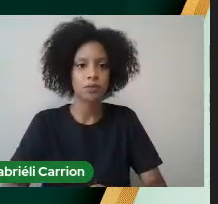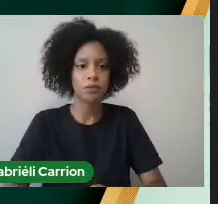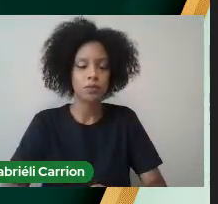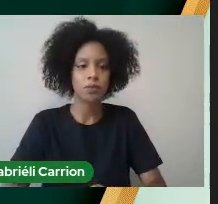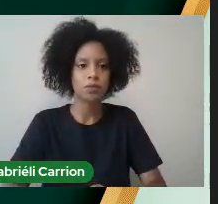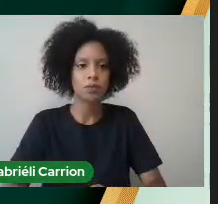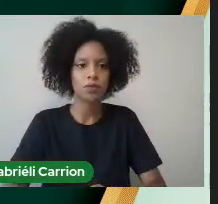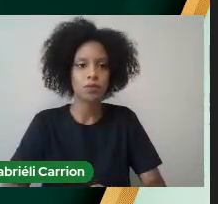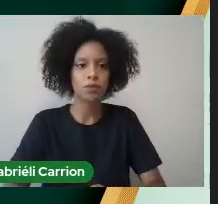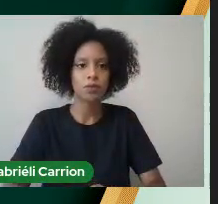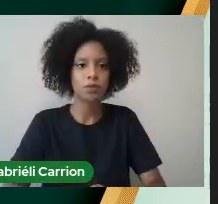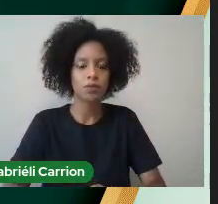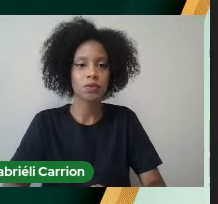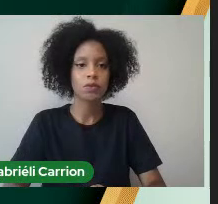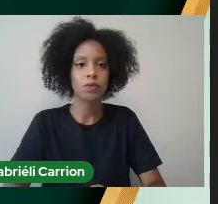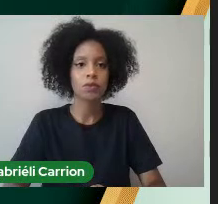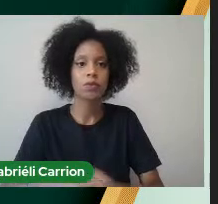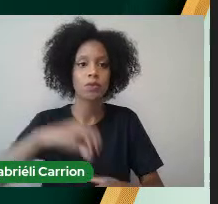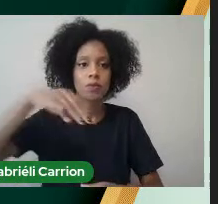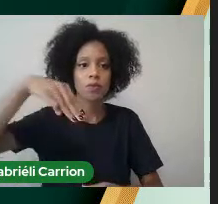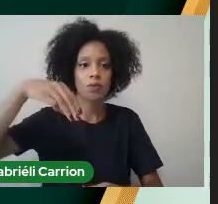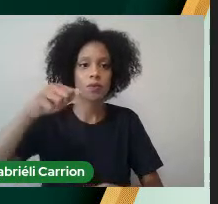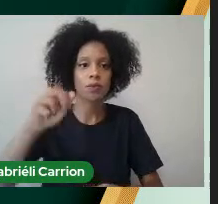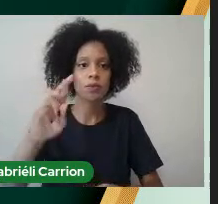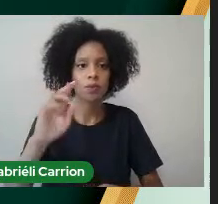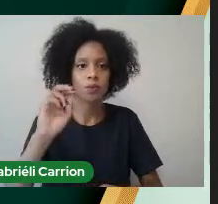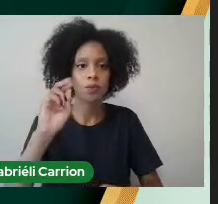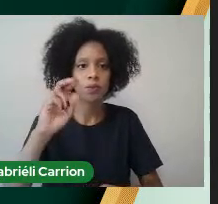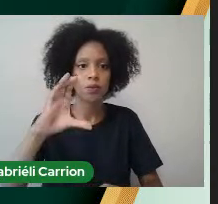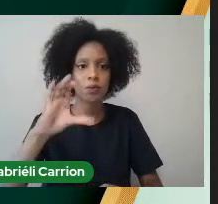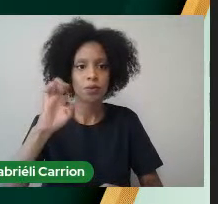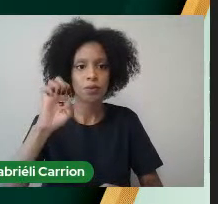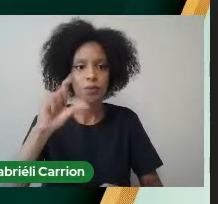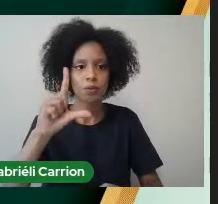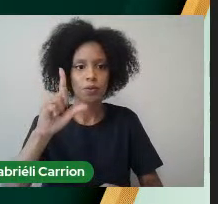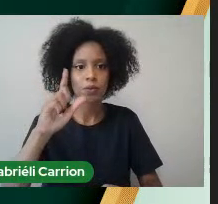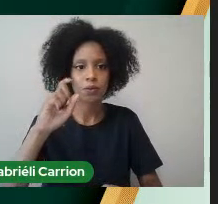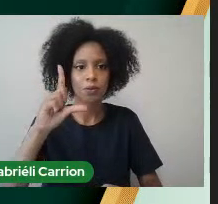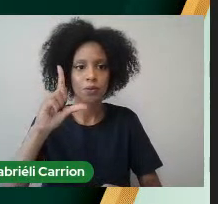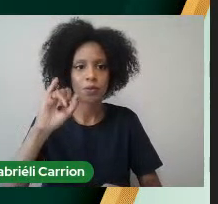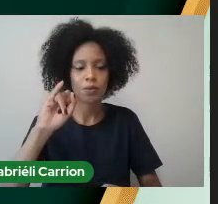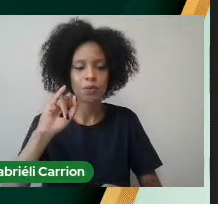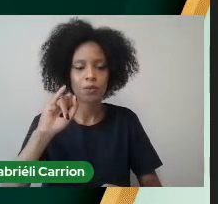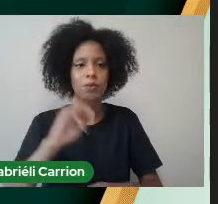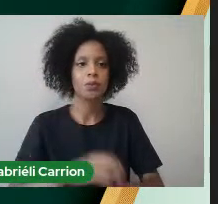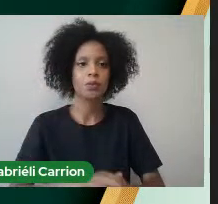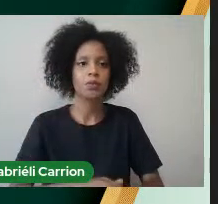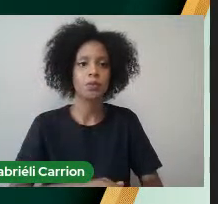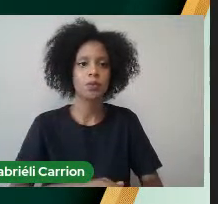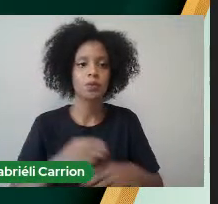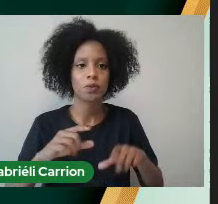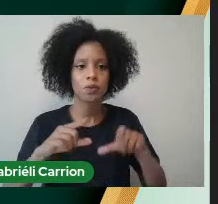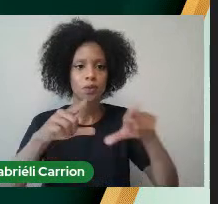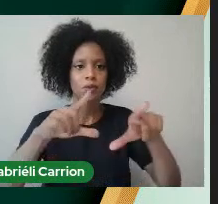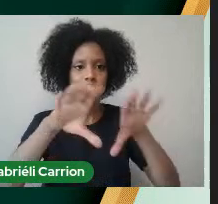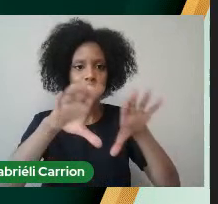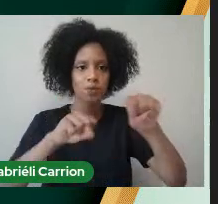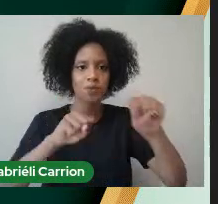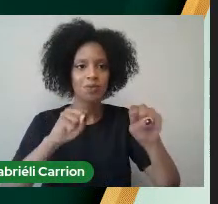Maxuelle Borges Romero Maxuelle Borges Romero Confiro-te o grau